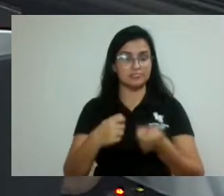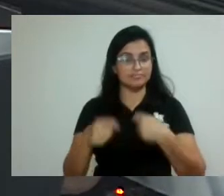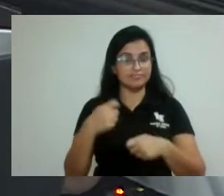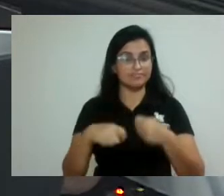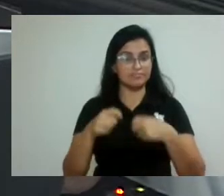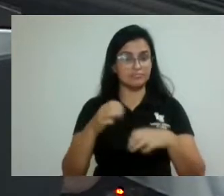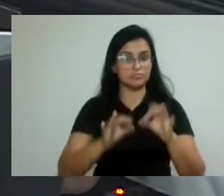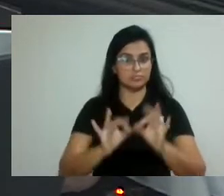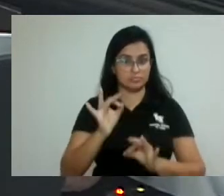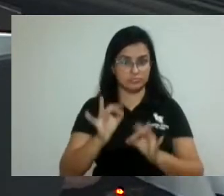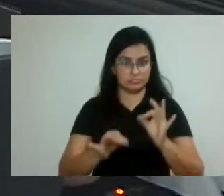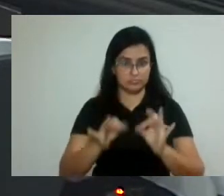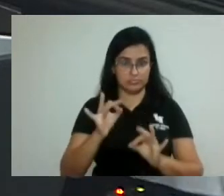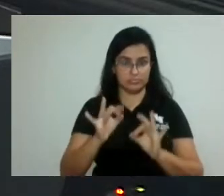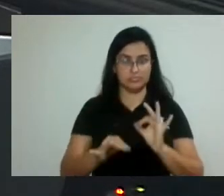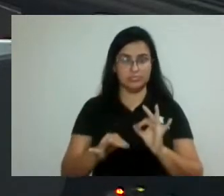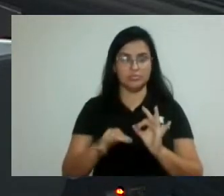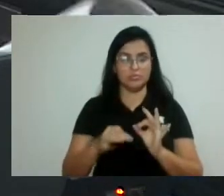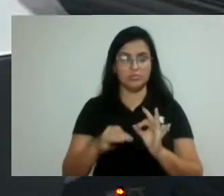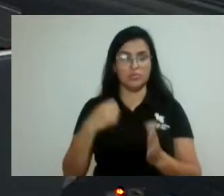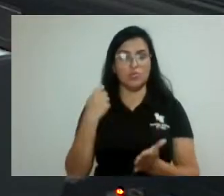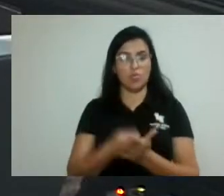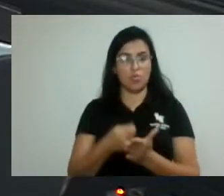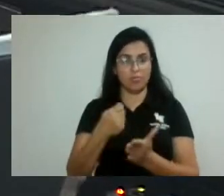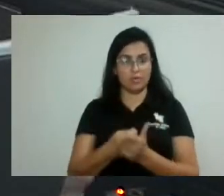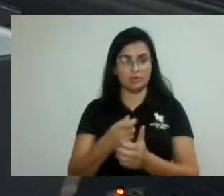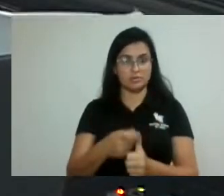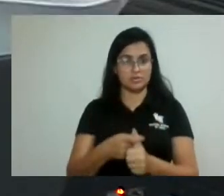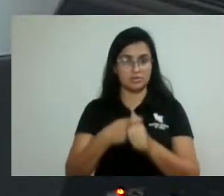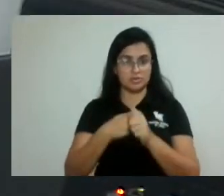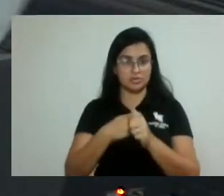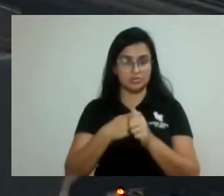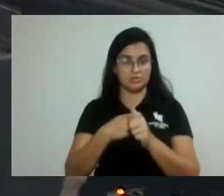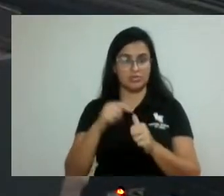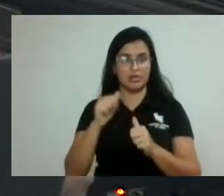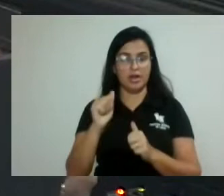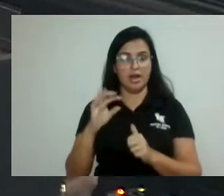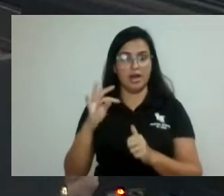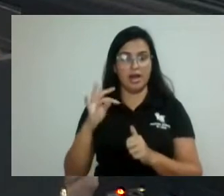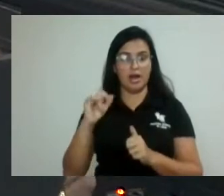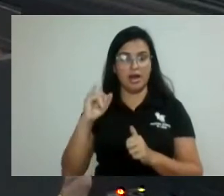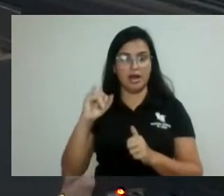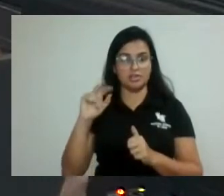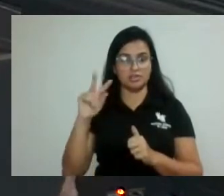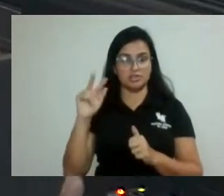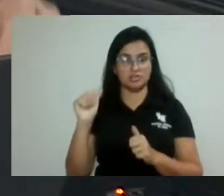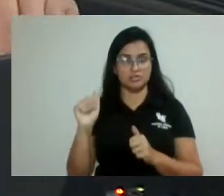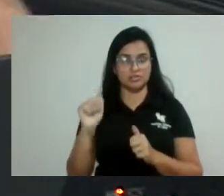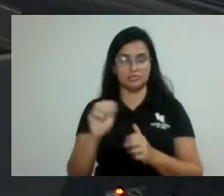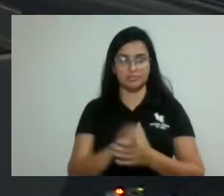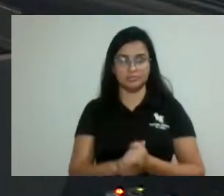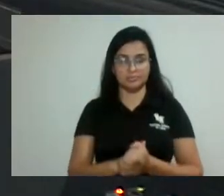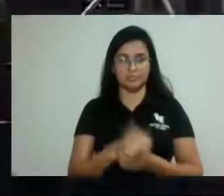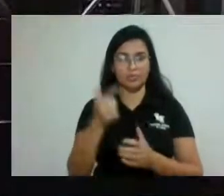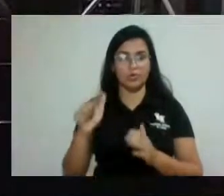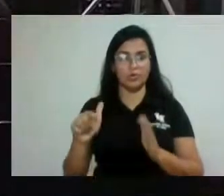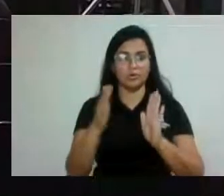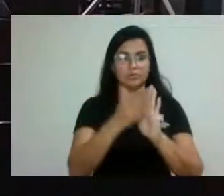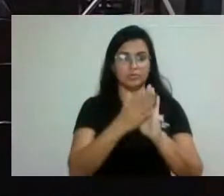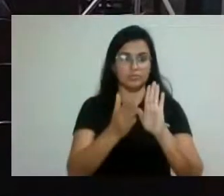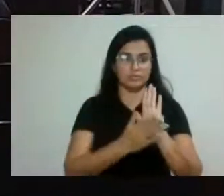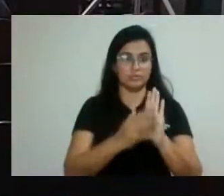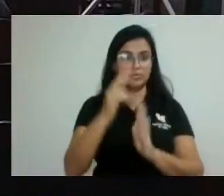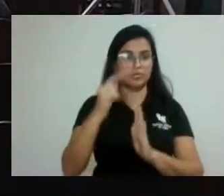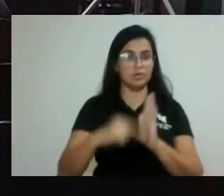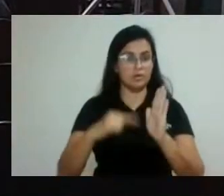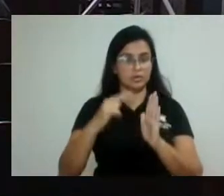na cobrança da dívida ativa e da outras providências. Lida a mensagem, Sr. Presidente. Pela